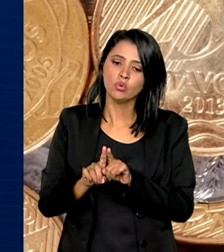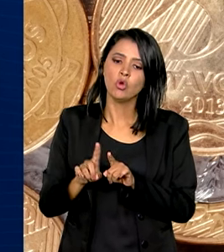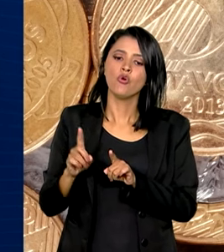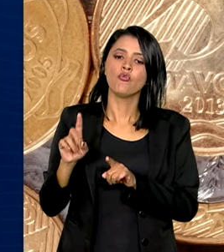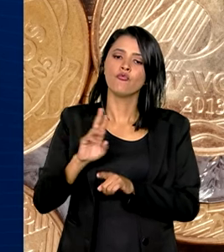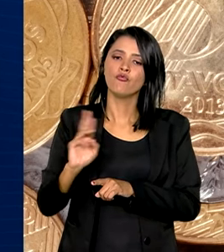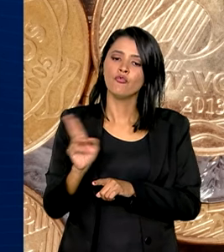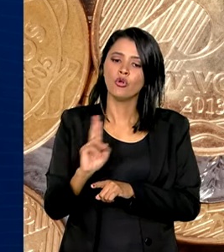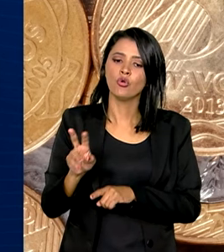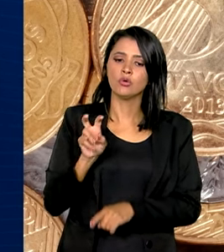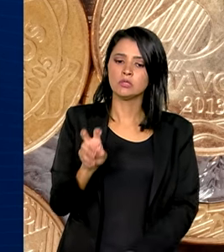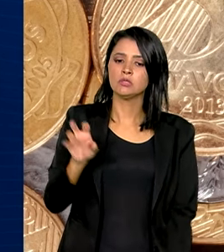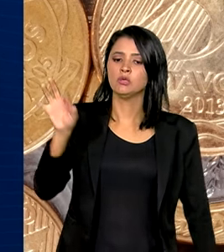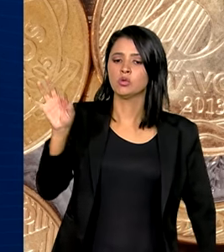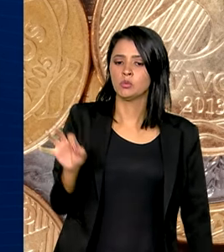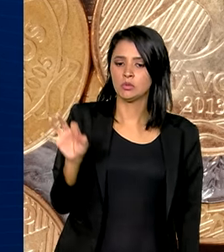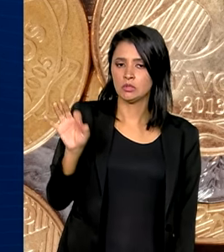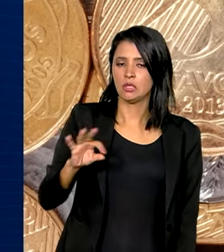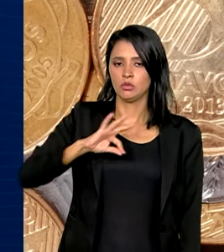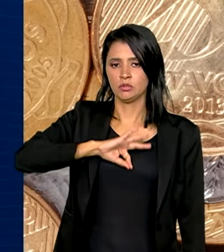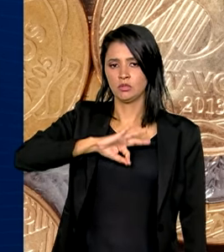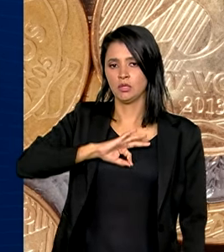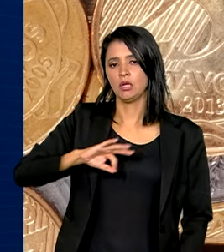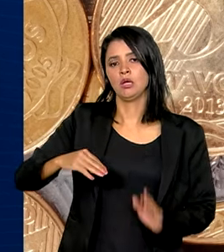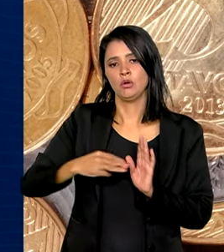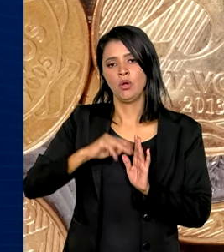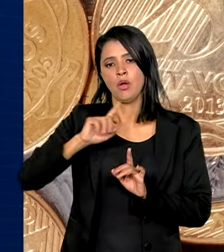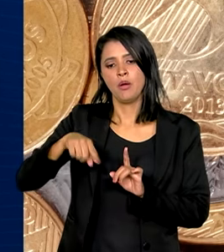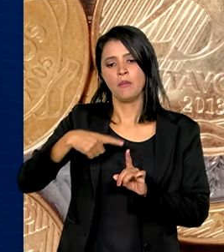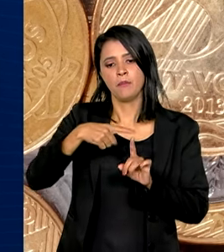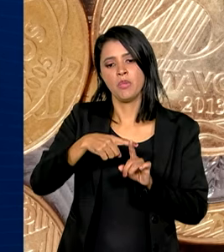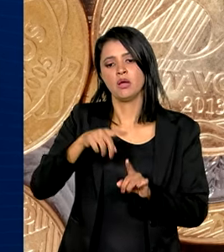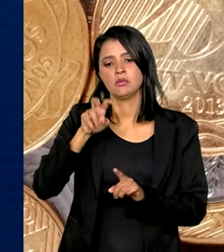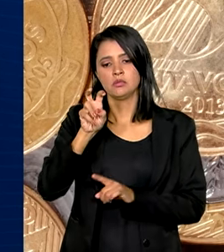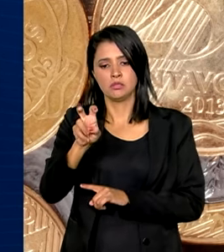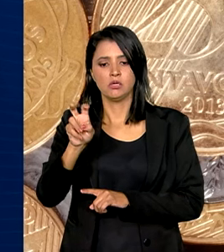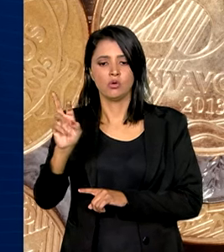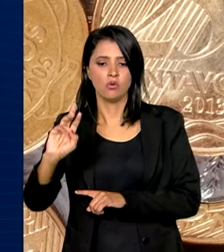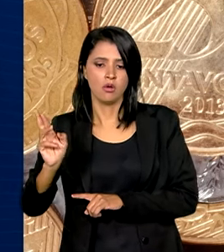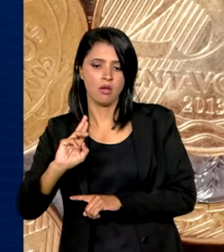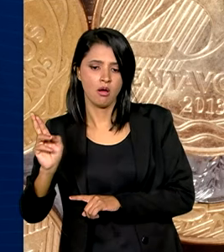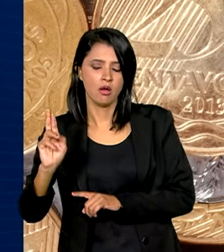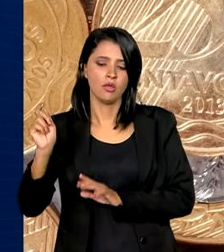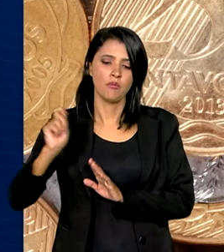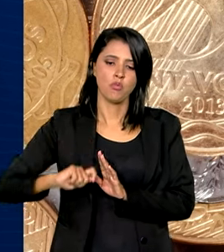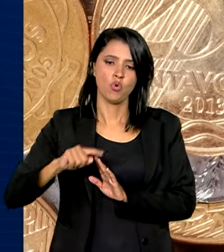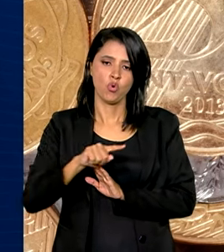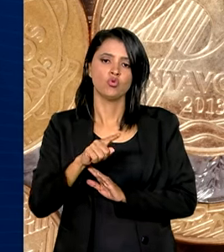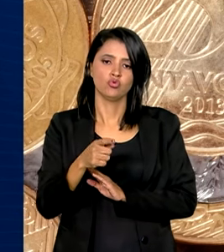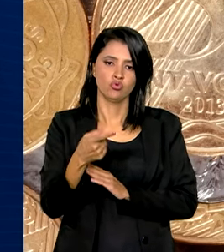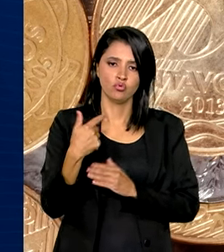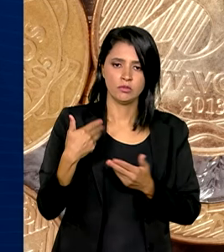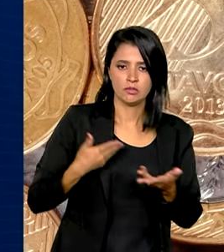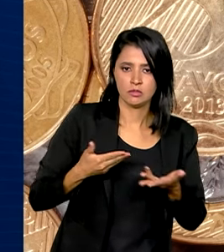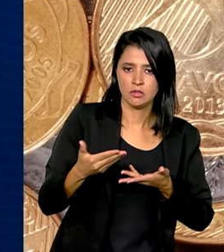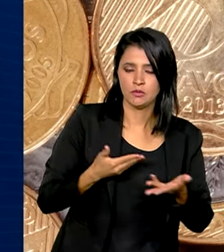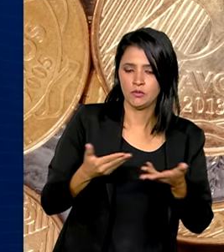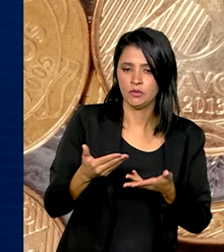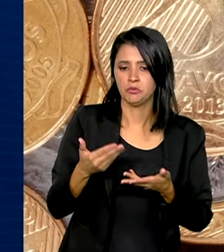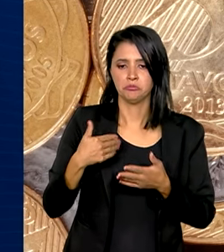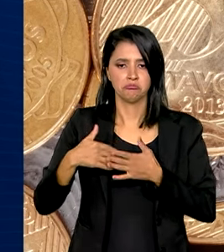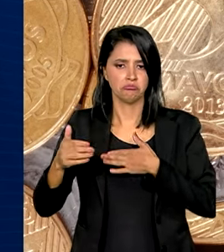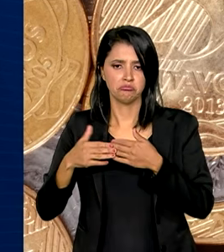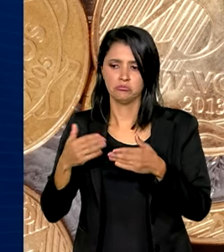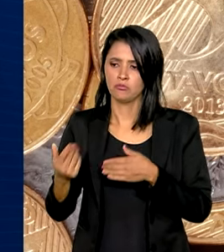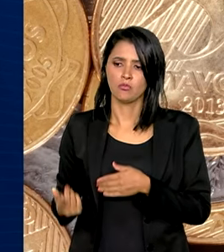valor de 5% do salário mínimo, com acréscimo de R$,00 de imposto sobre serviço, independente do